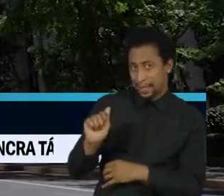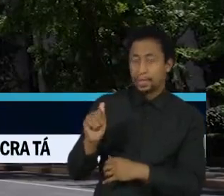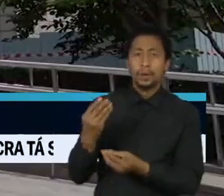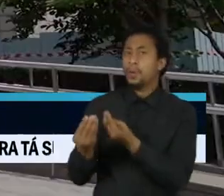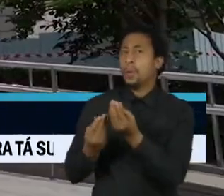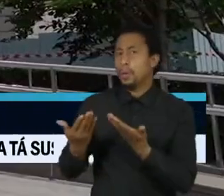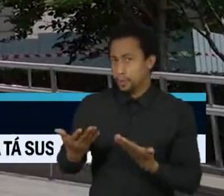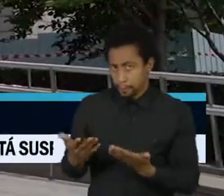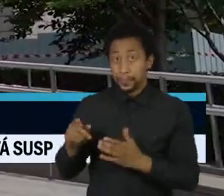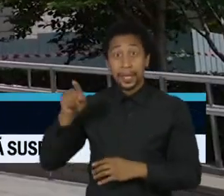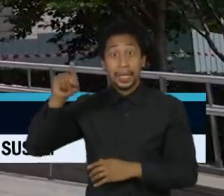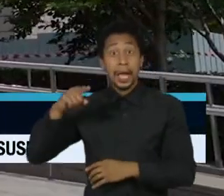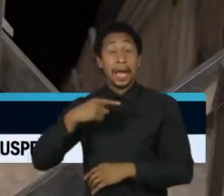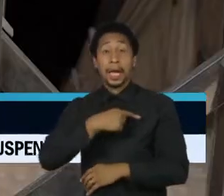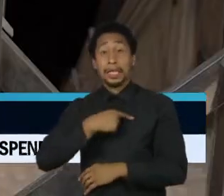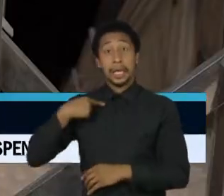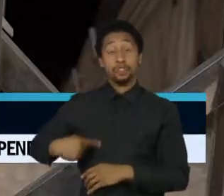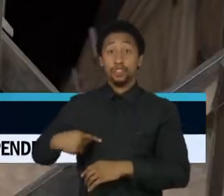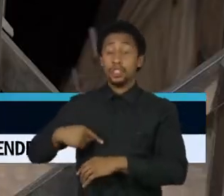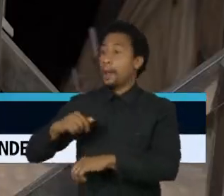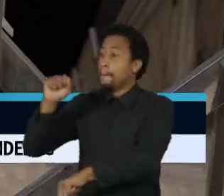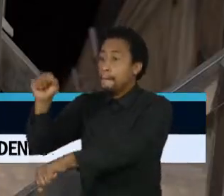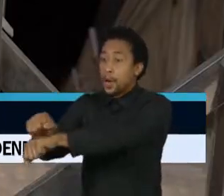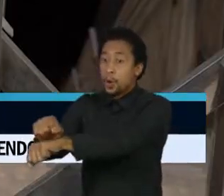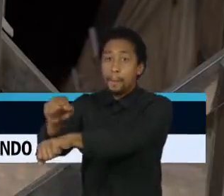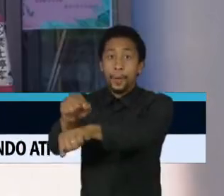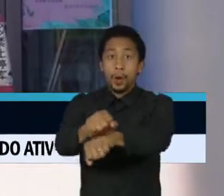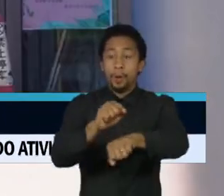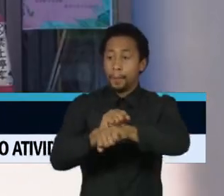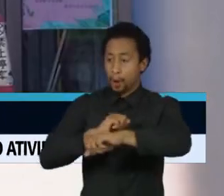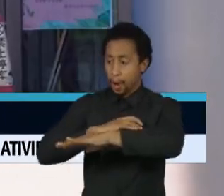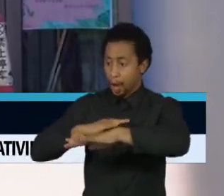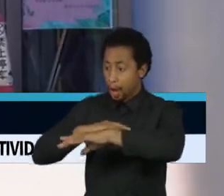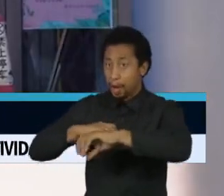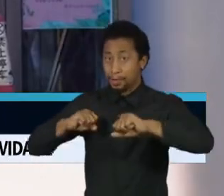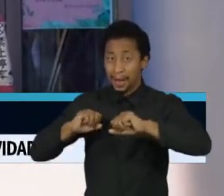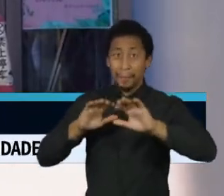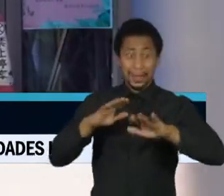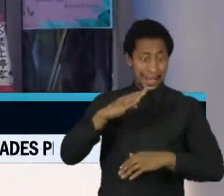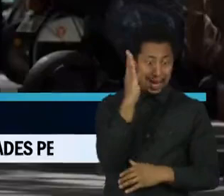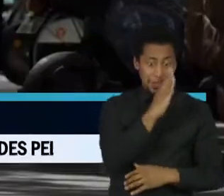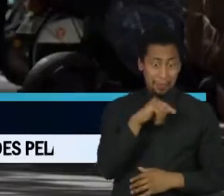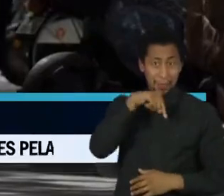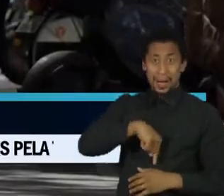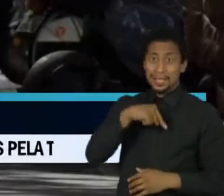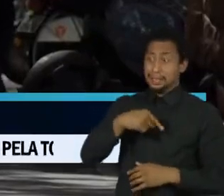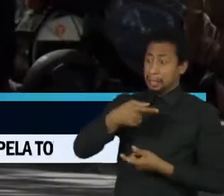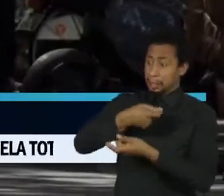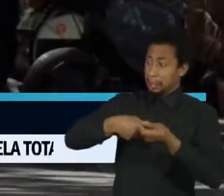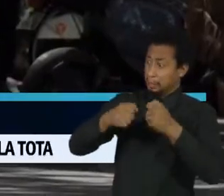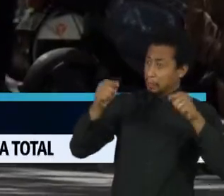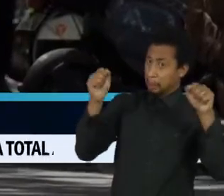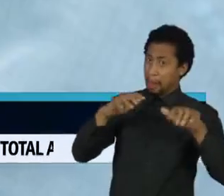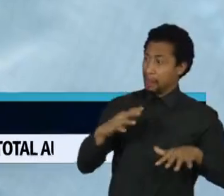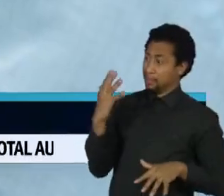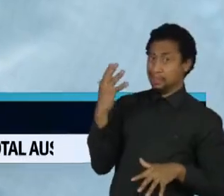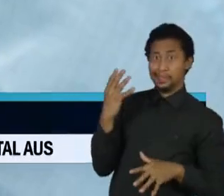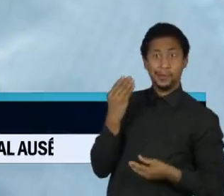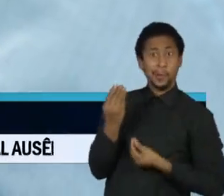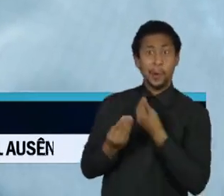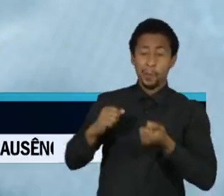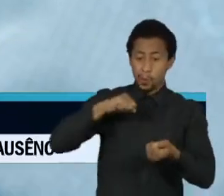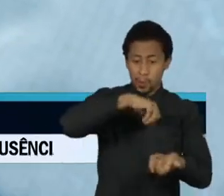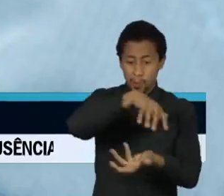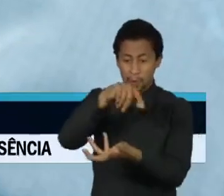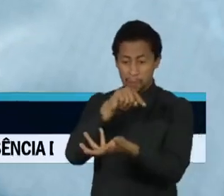seguidos lockdowns na China para conter a variante Ômicron estrangulam a atividade da segunda maior economia mundial. O